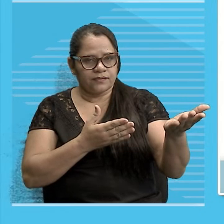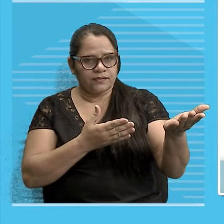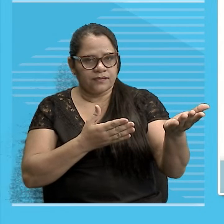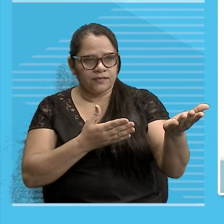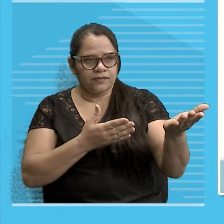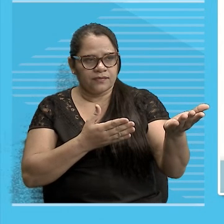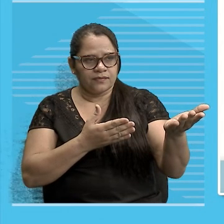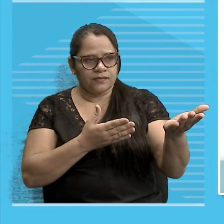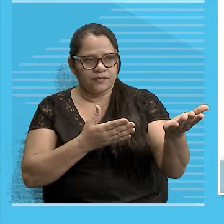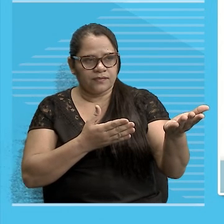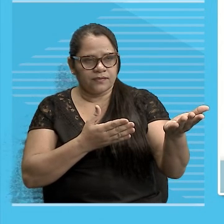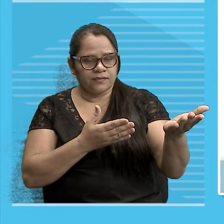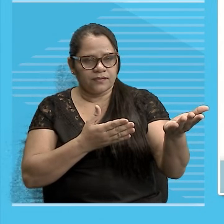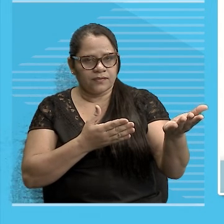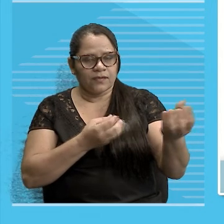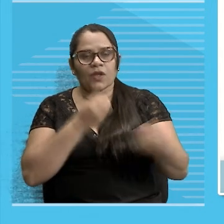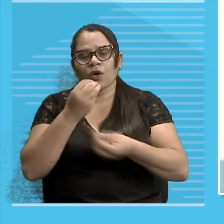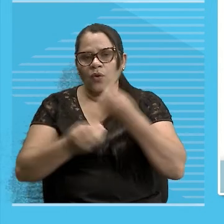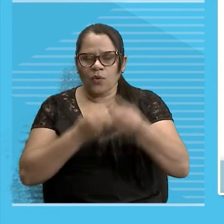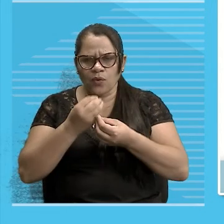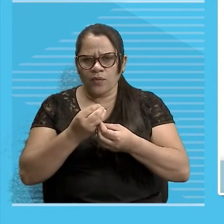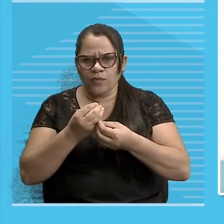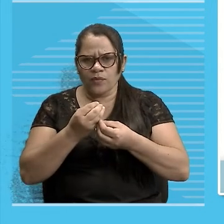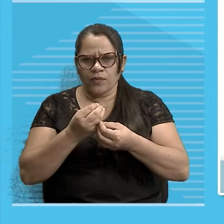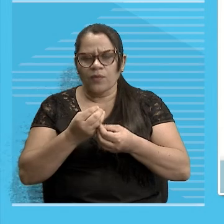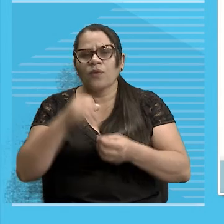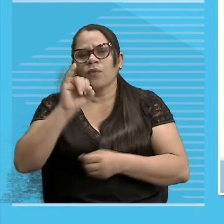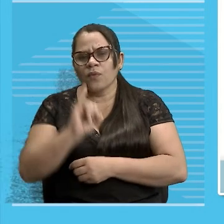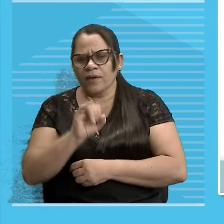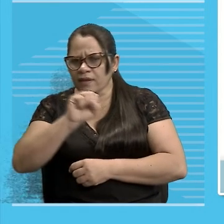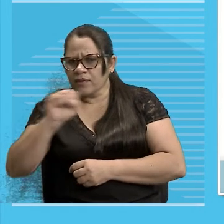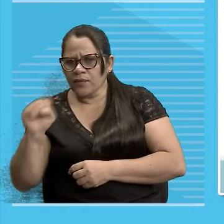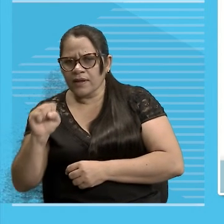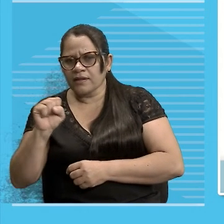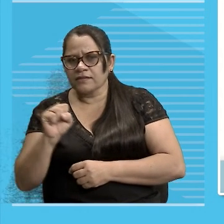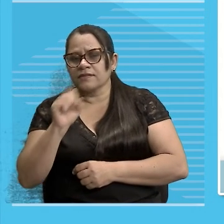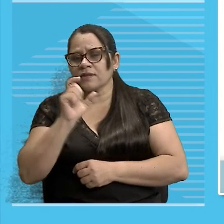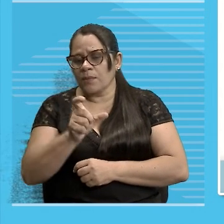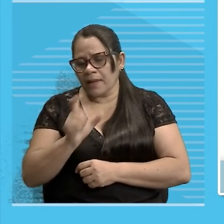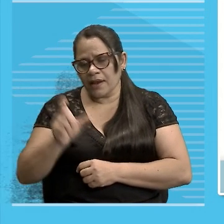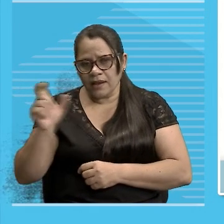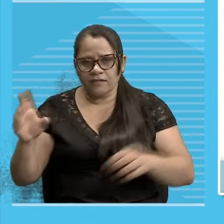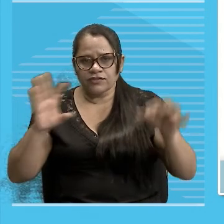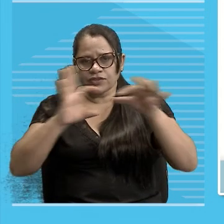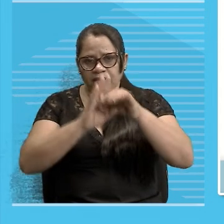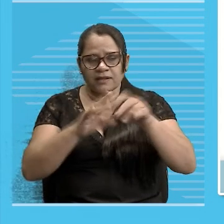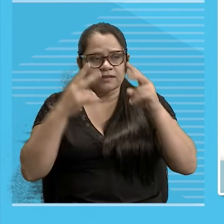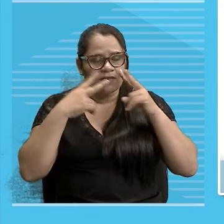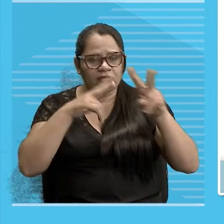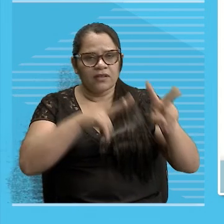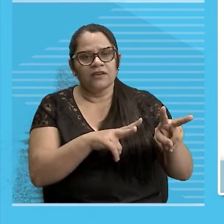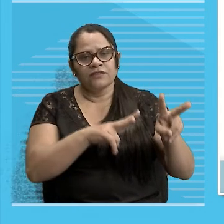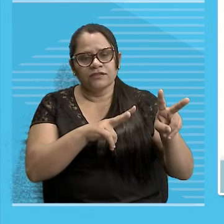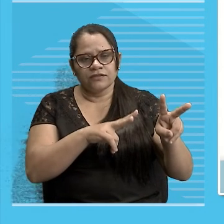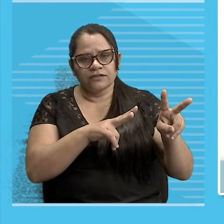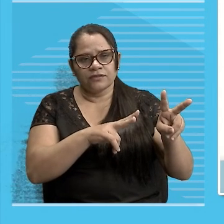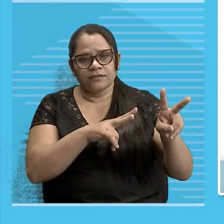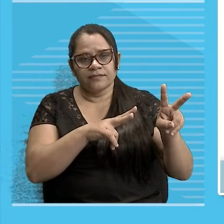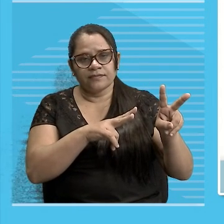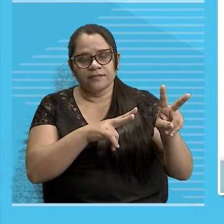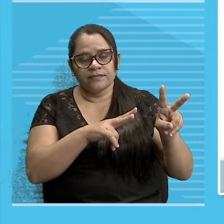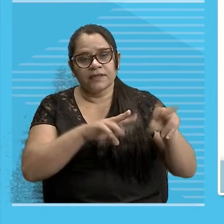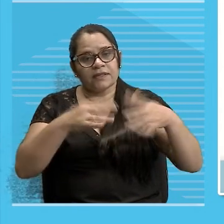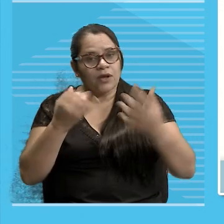Aí você diz assim Mas Tia Flávia como é que a senhora sabe Que esse I e esse S São elementos de ligação Repare Nem esse